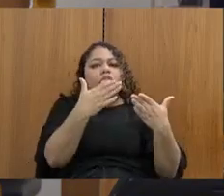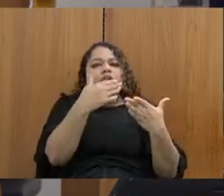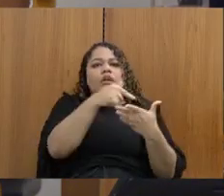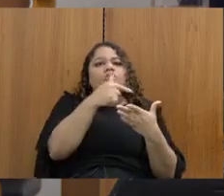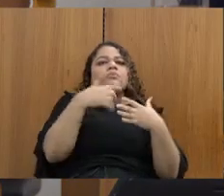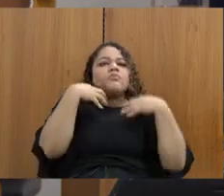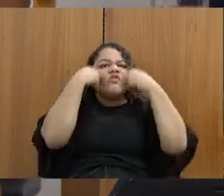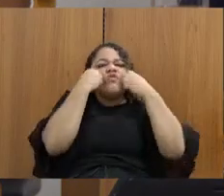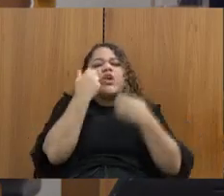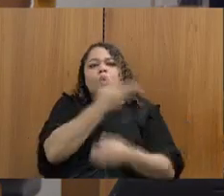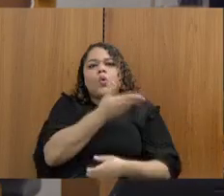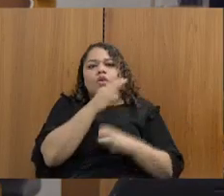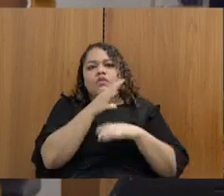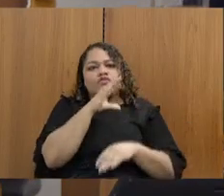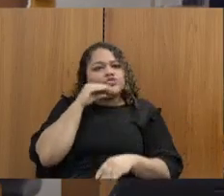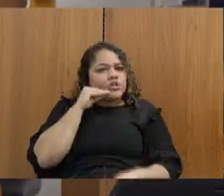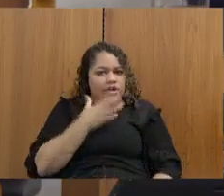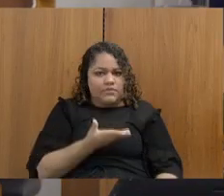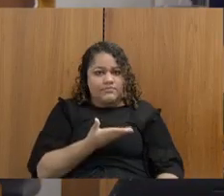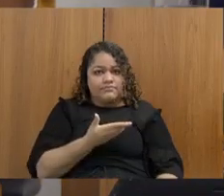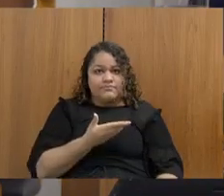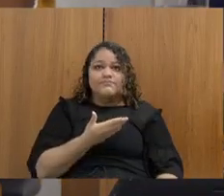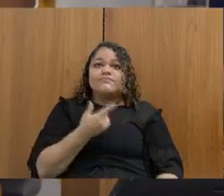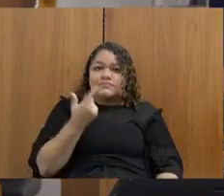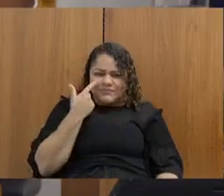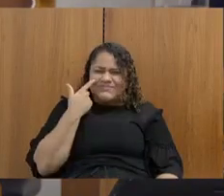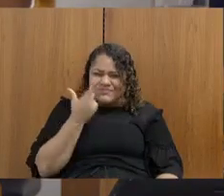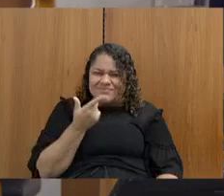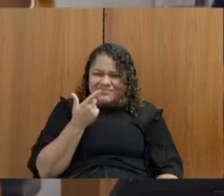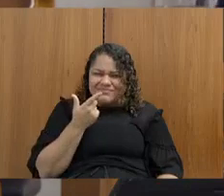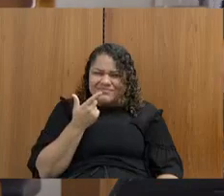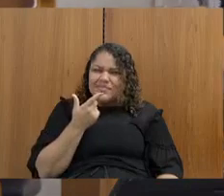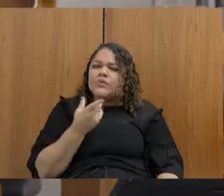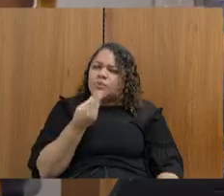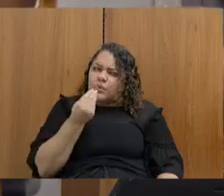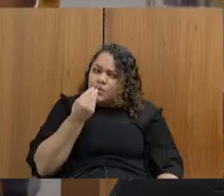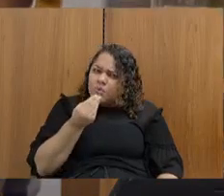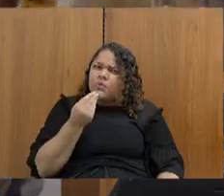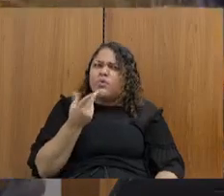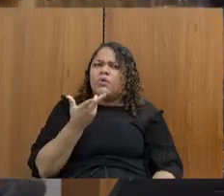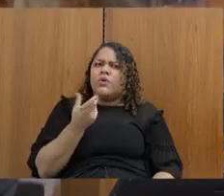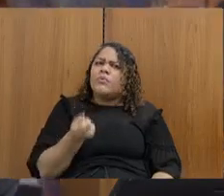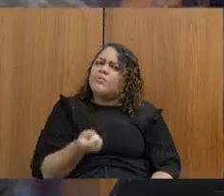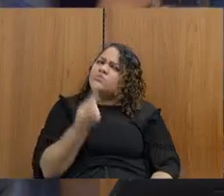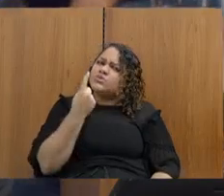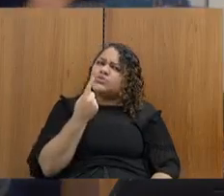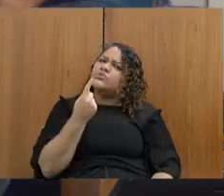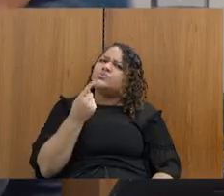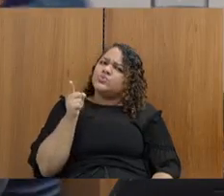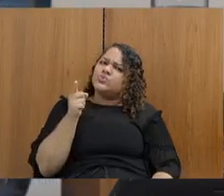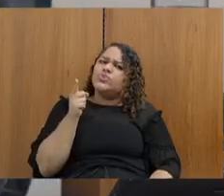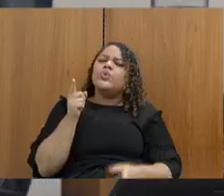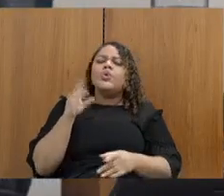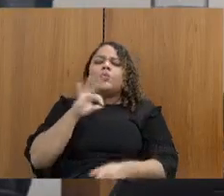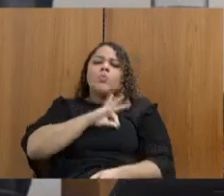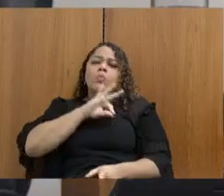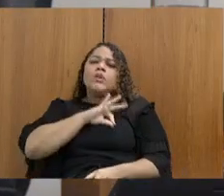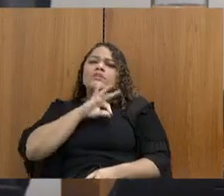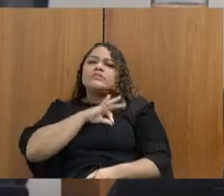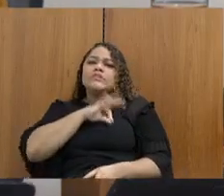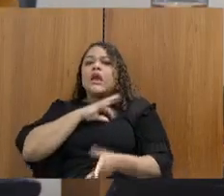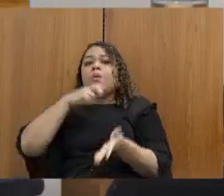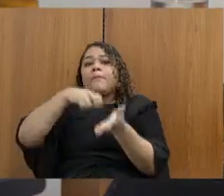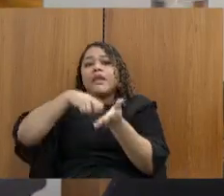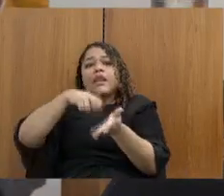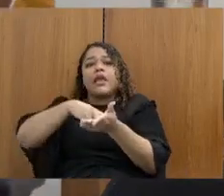constrangimento que policiais penais estão passando. E é desse tipo de coação que a gente